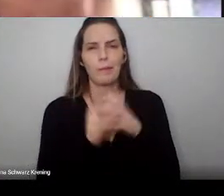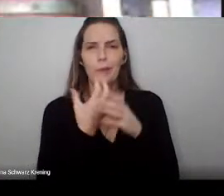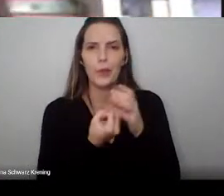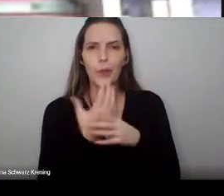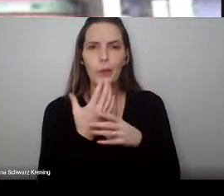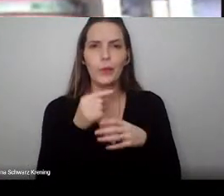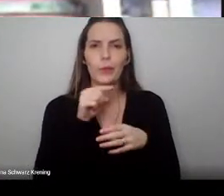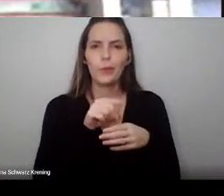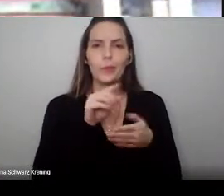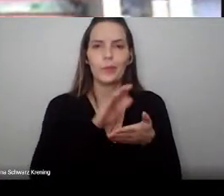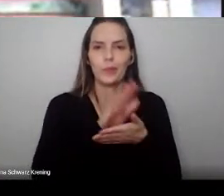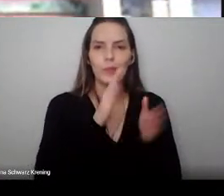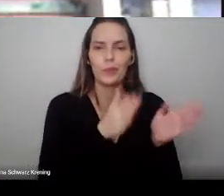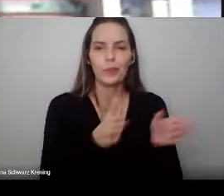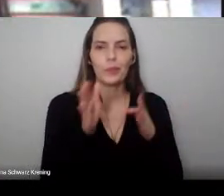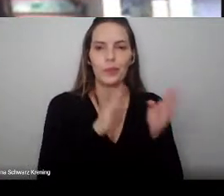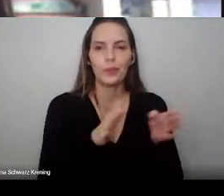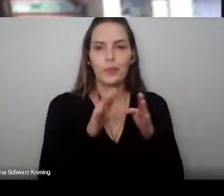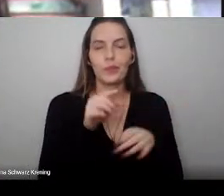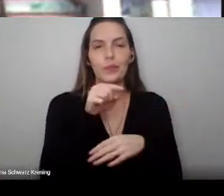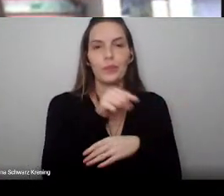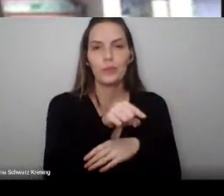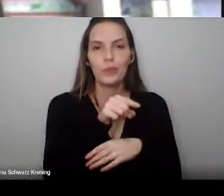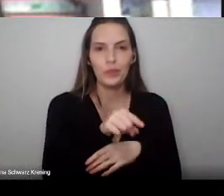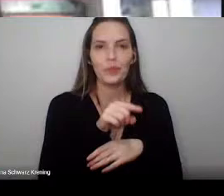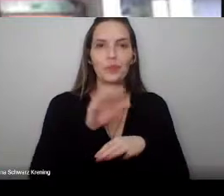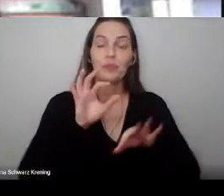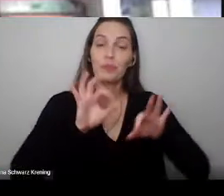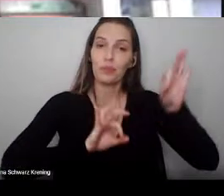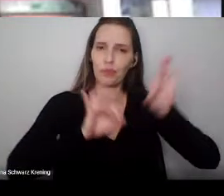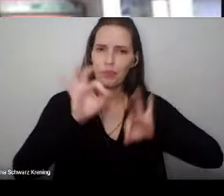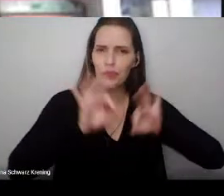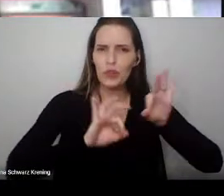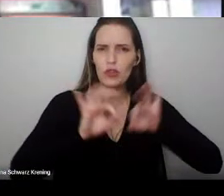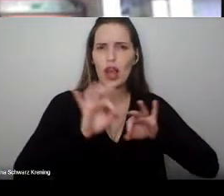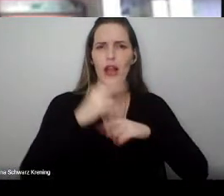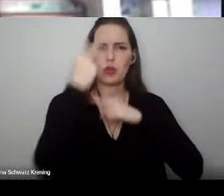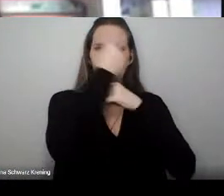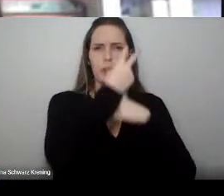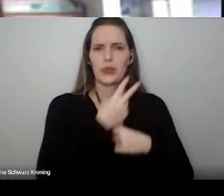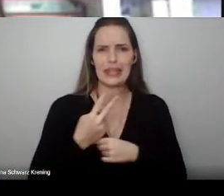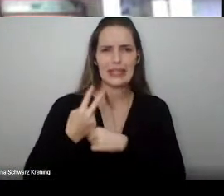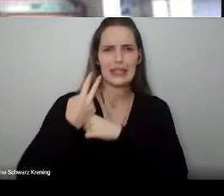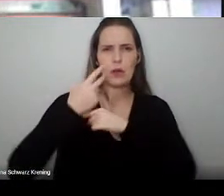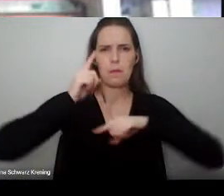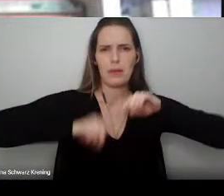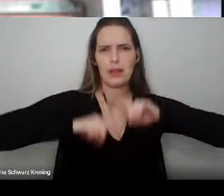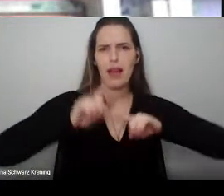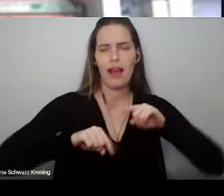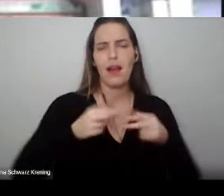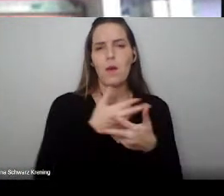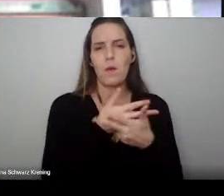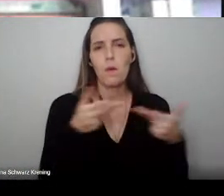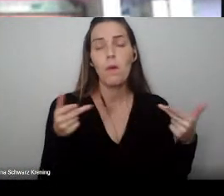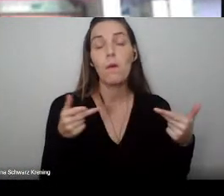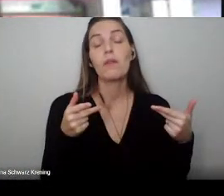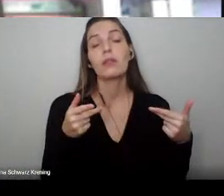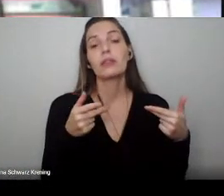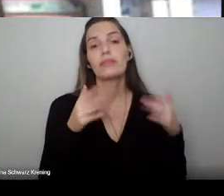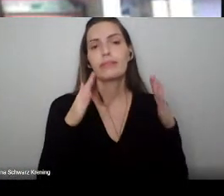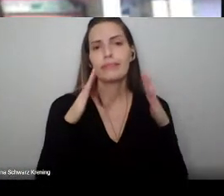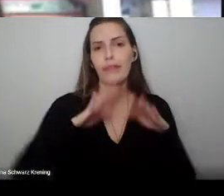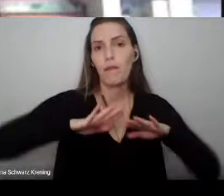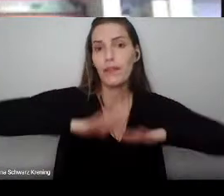proteção em vários projetos. Ou quem ficou em casa, né? Foram várias formas diferentes em que a gente salvou